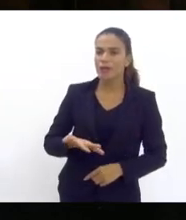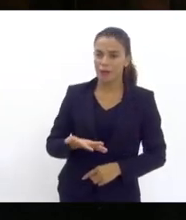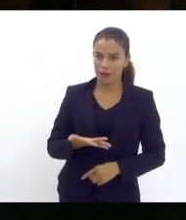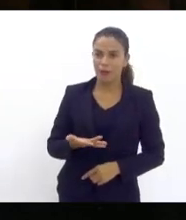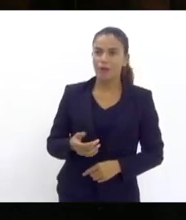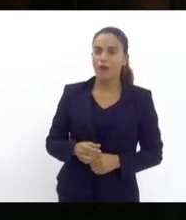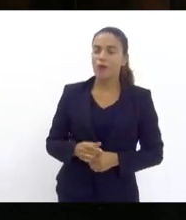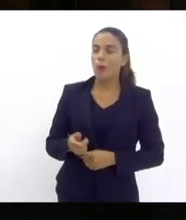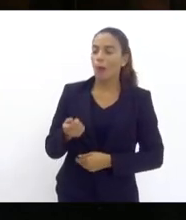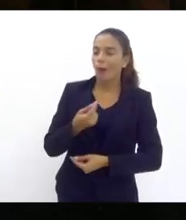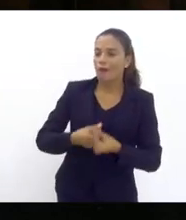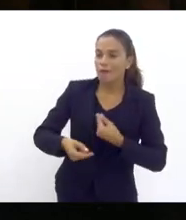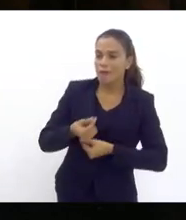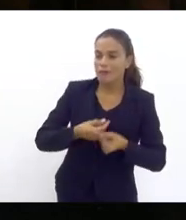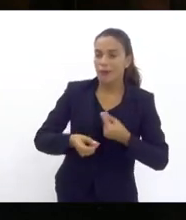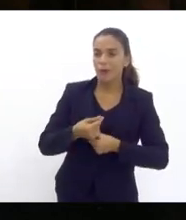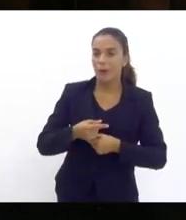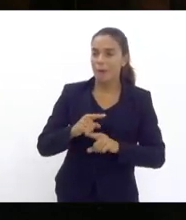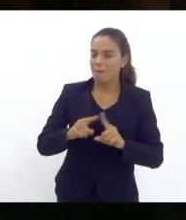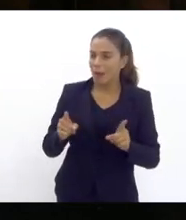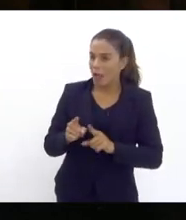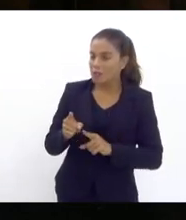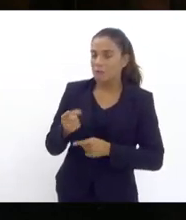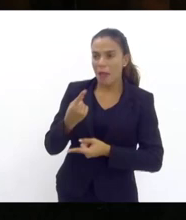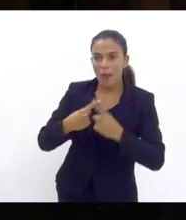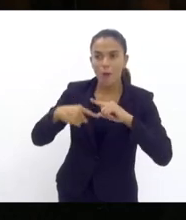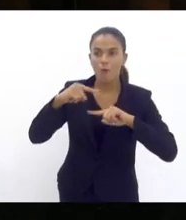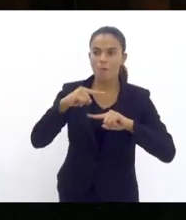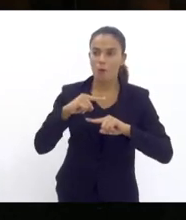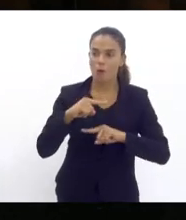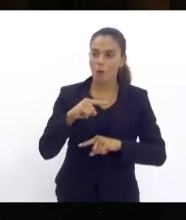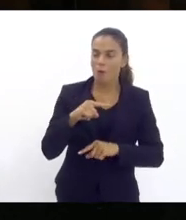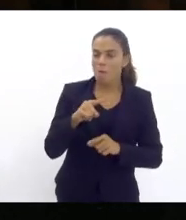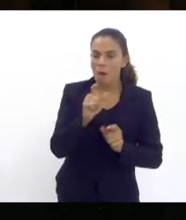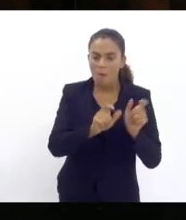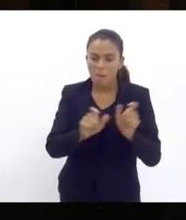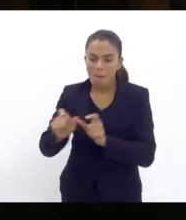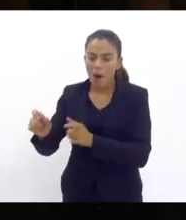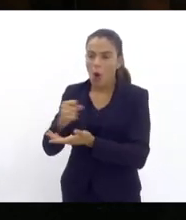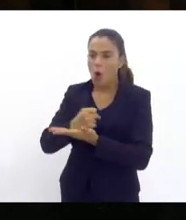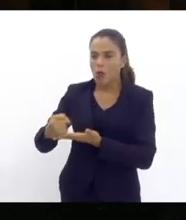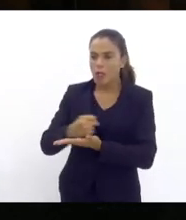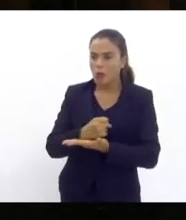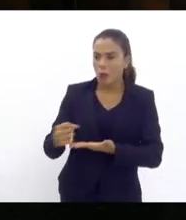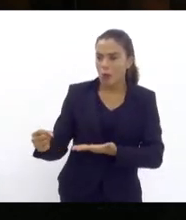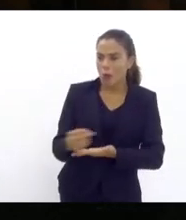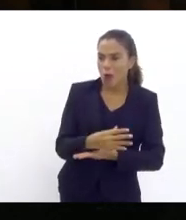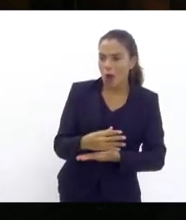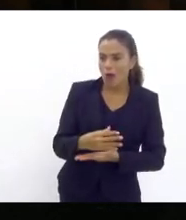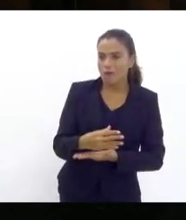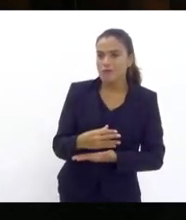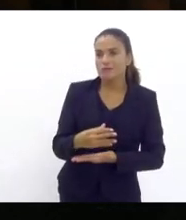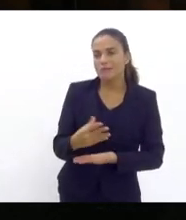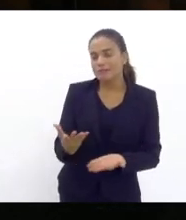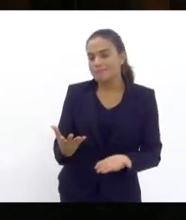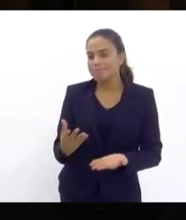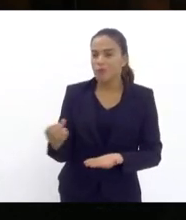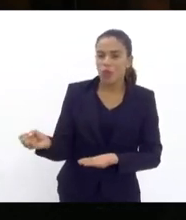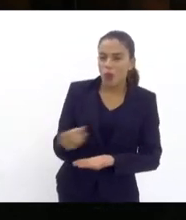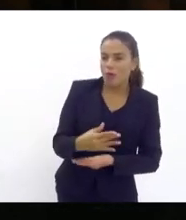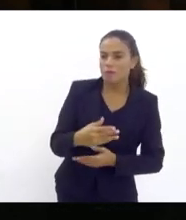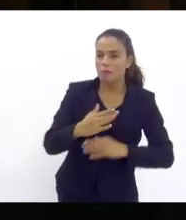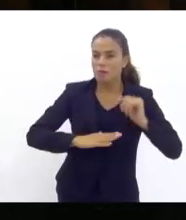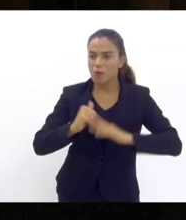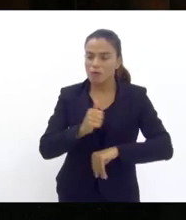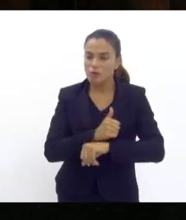Paulo conhece melhor do que ninguém mas para recompor os efetivos da PM da Polícia Civil contratar novos profissionais